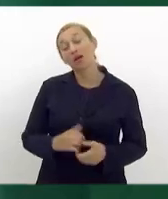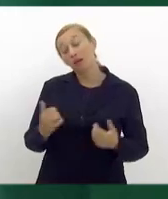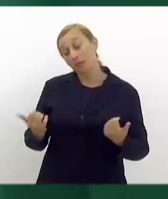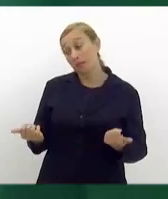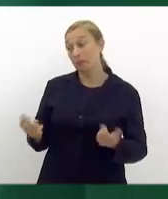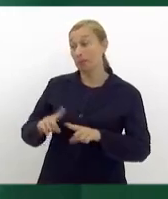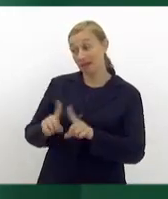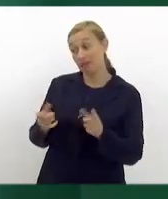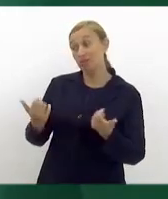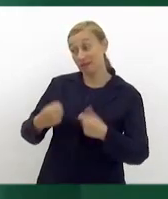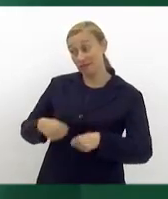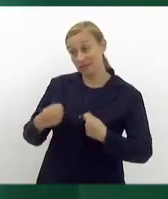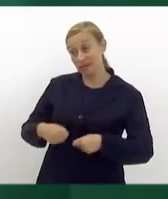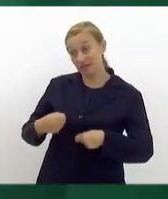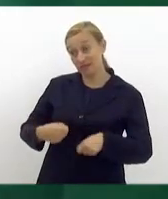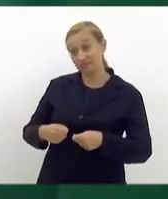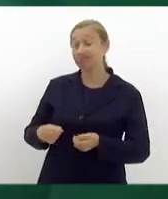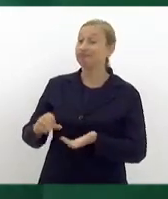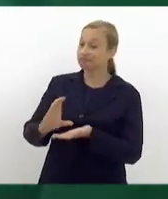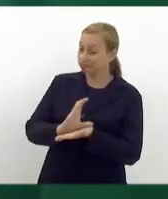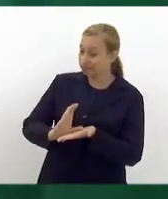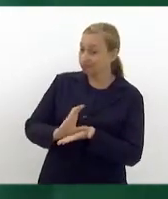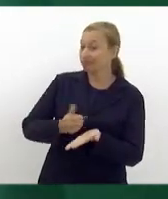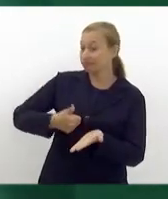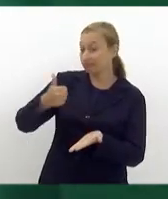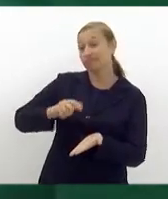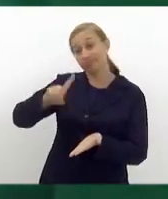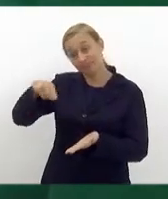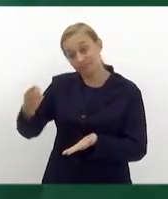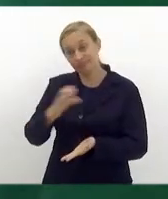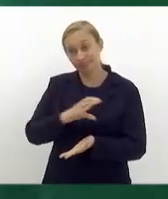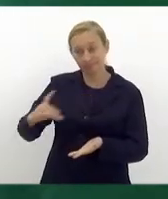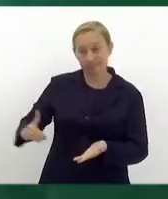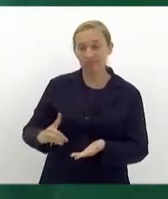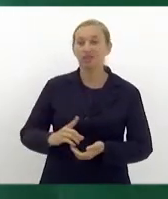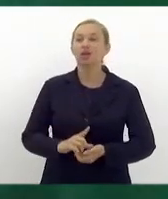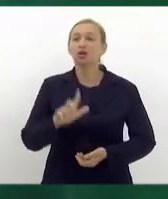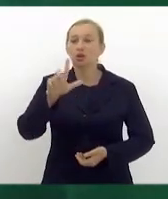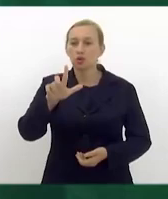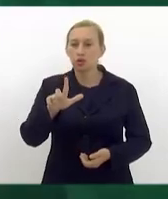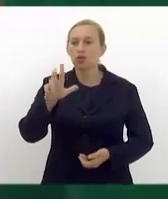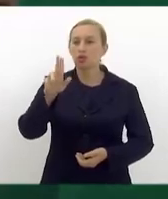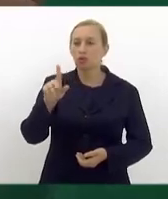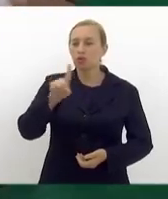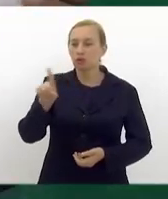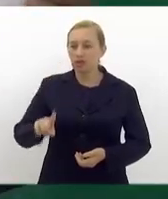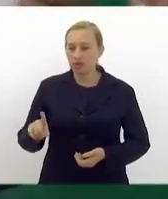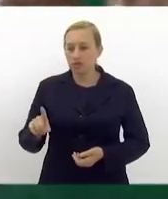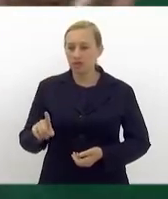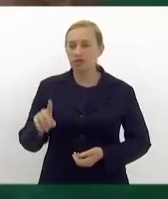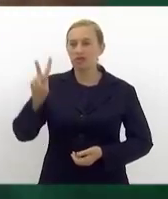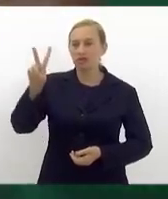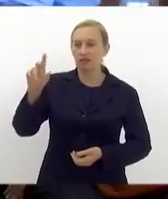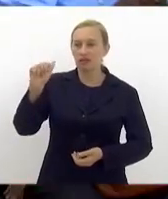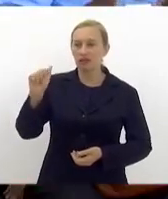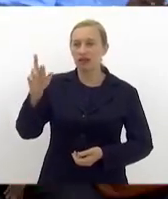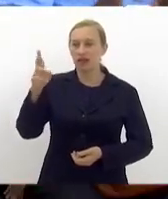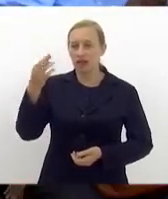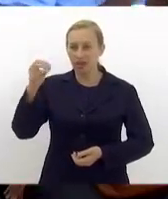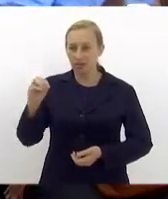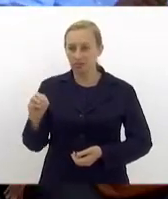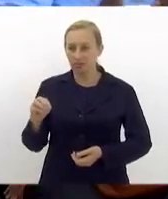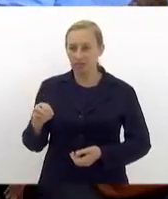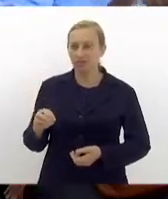for conselheiro. Não é? Luiz Valério, presidente do Instituto Autismo do Rio de Janeiro. Cadê ele, Luiz Valério?